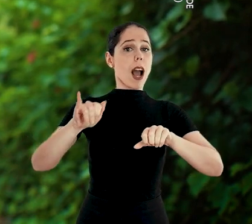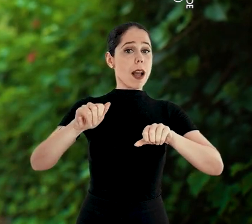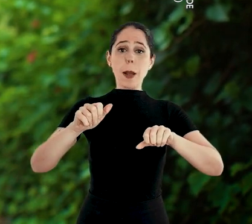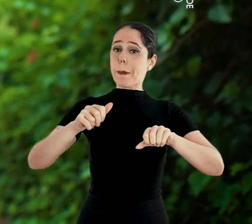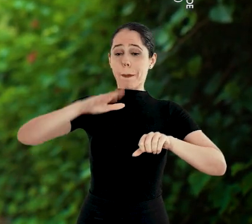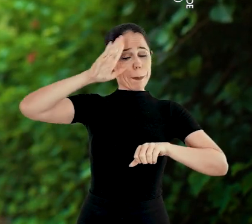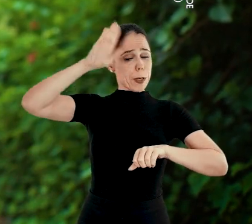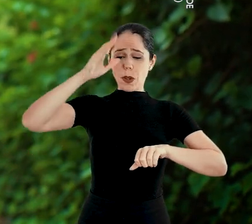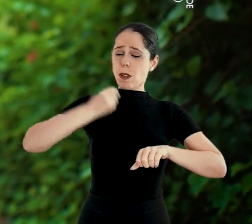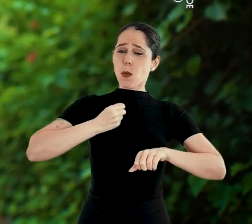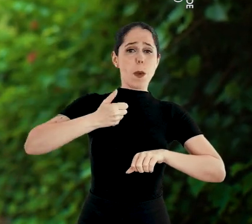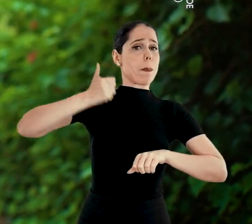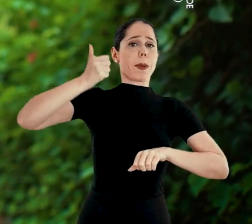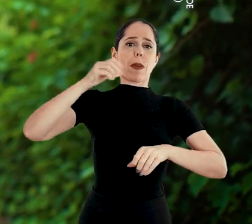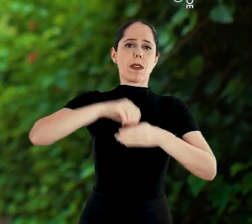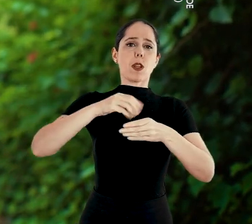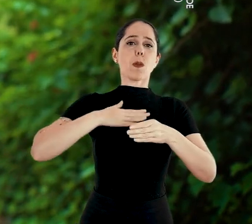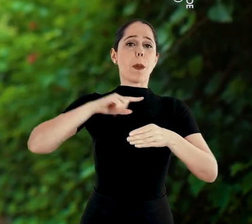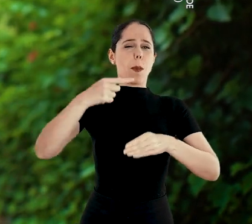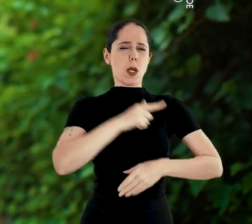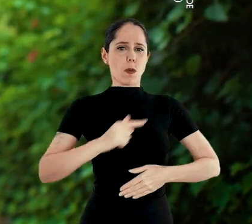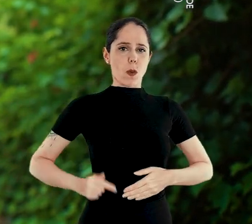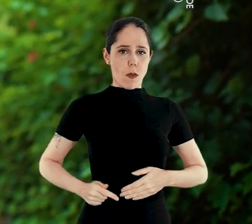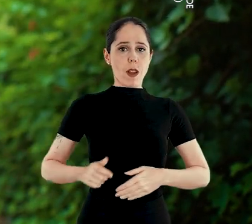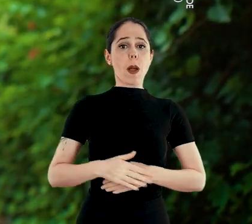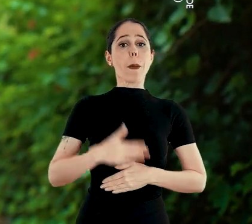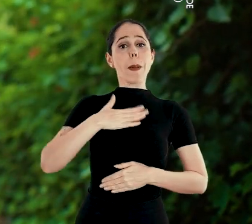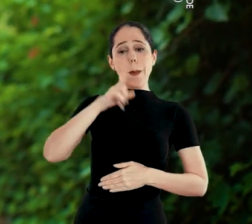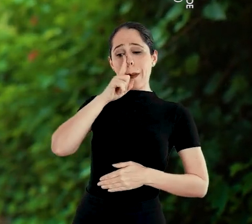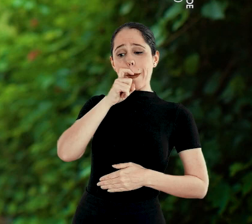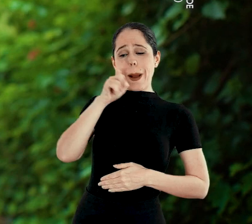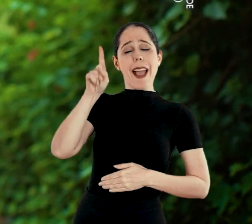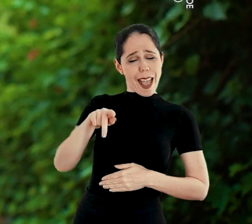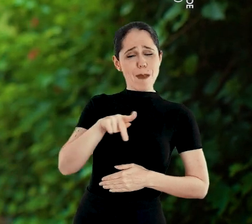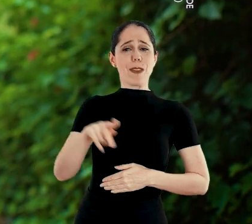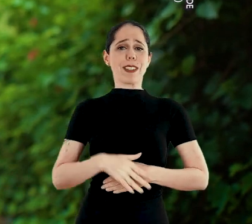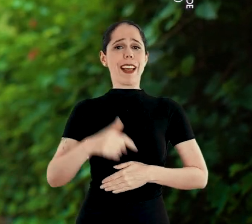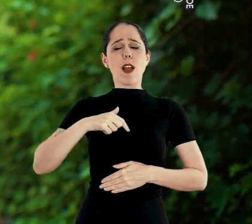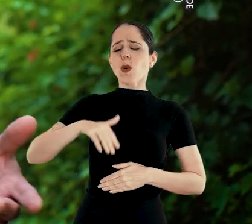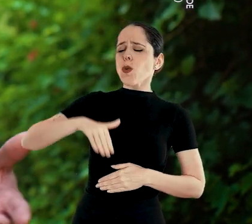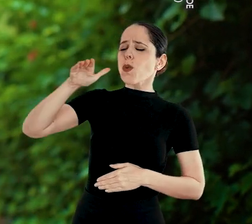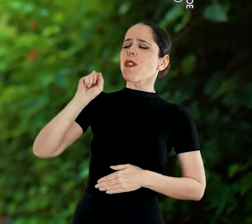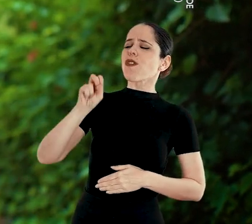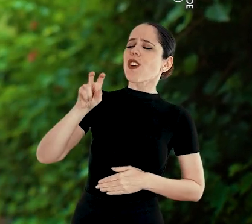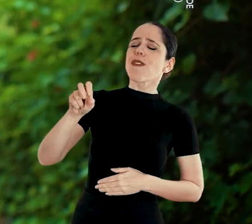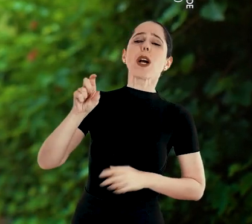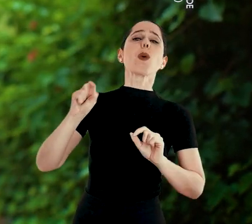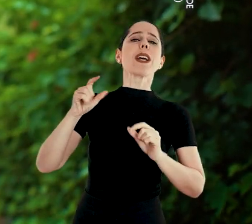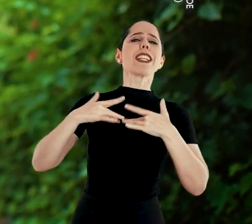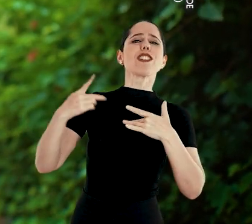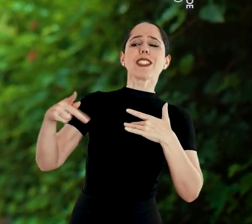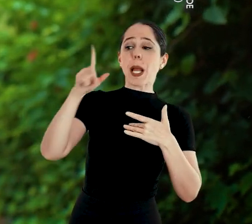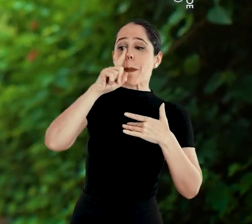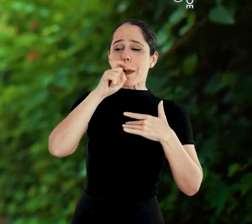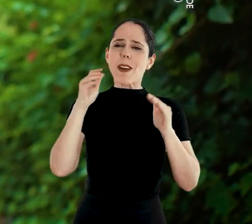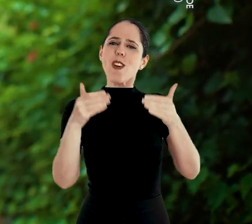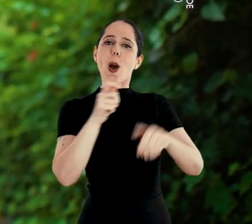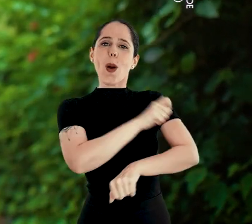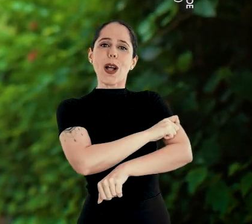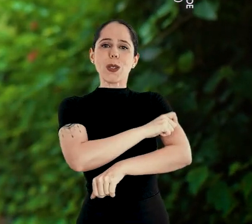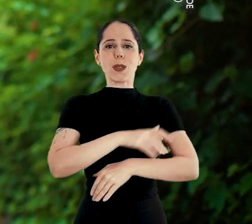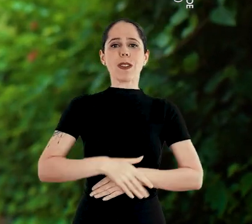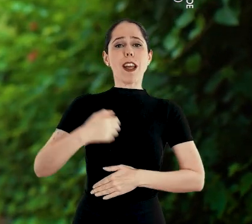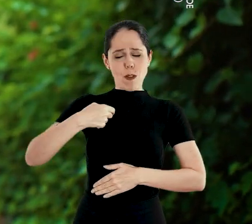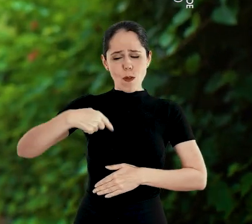vai ser prioridade número um do meu próximo mandato. Os meus pais são professores. E eu cresci vendo a dedicação deles com os